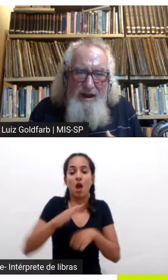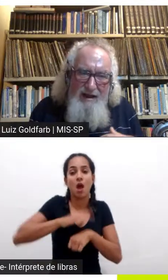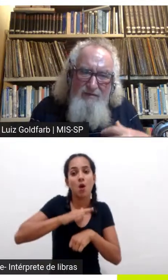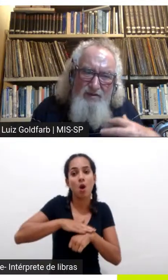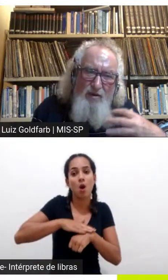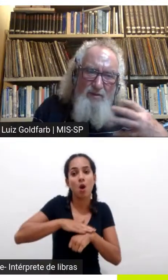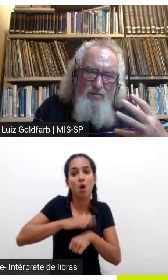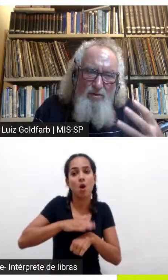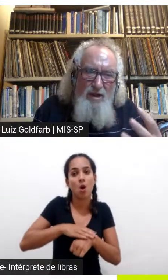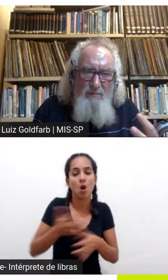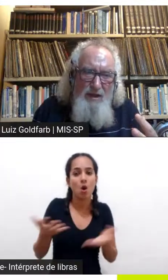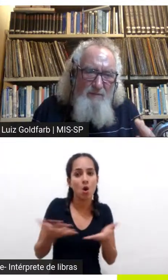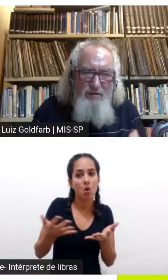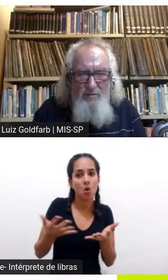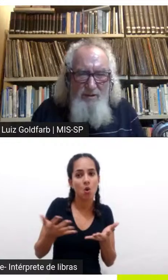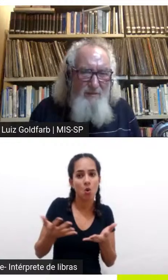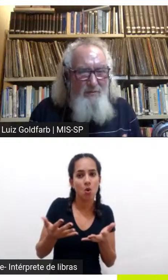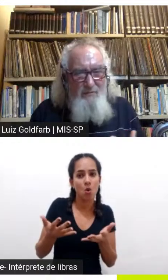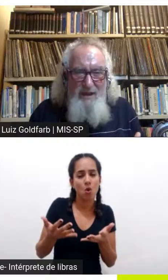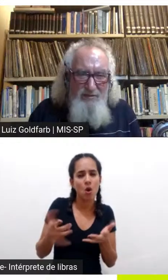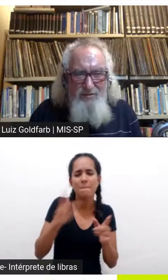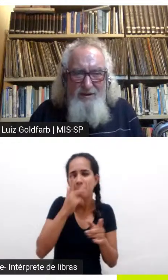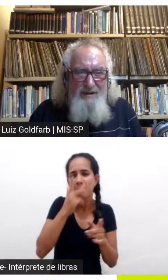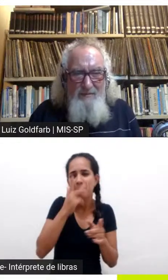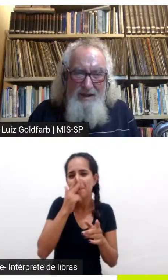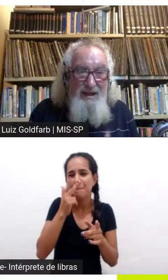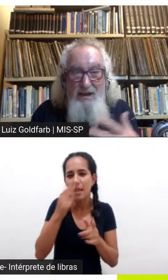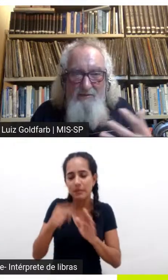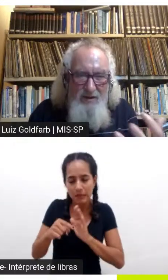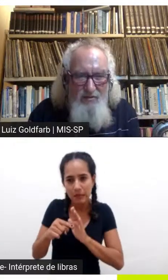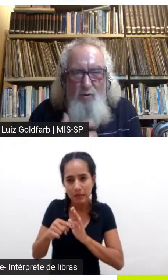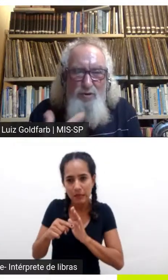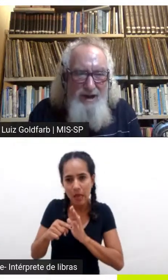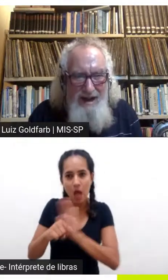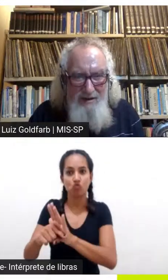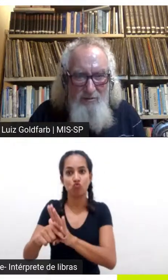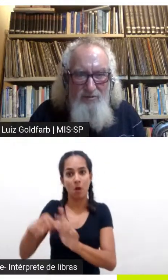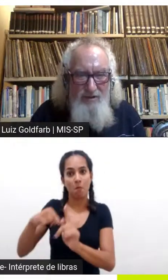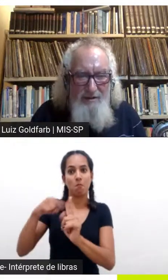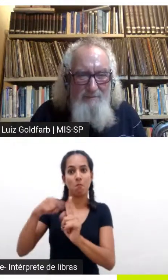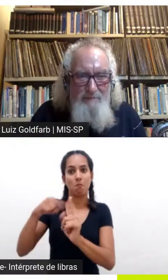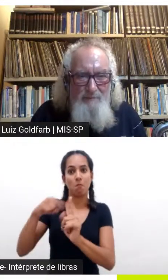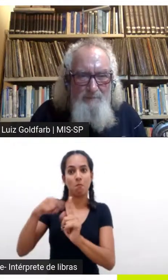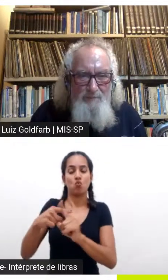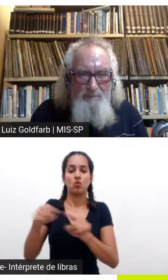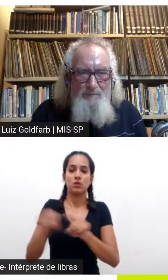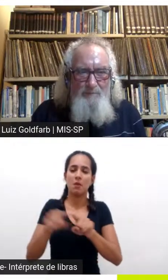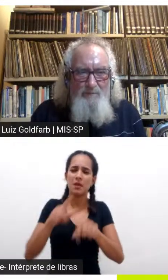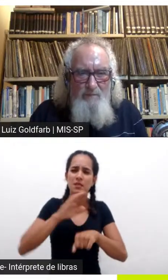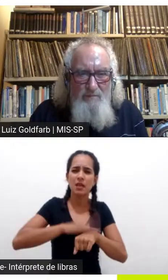favoráveis e ao mesmo tempo dá a impressão que tem movimentos terríveis contrários né